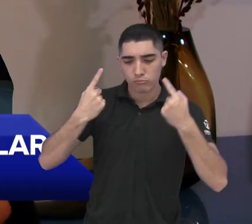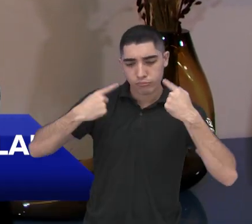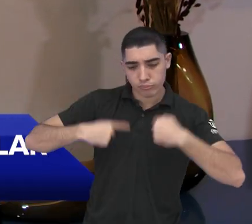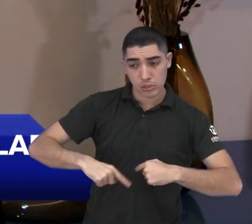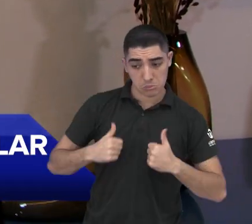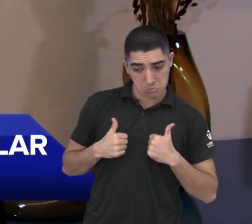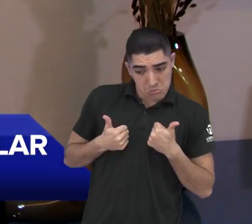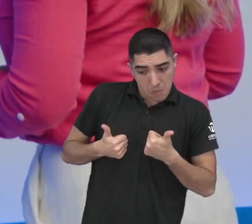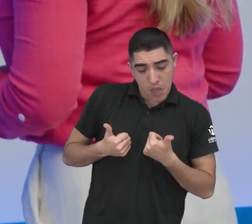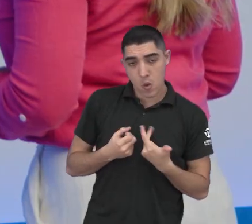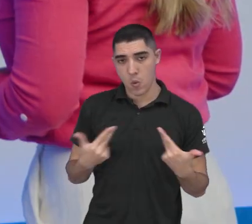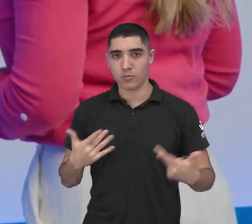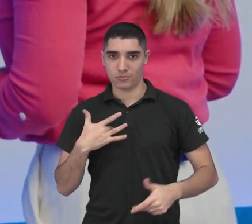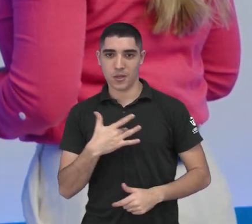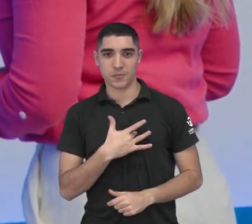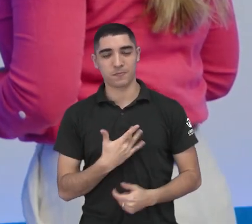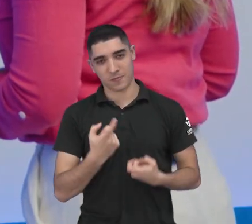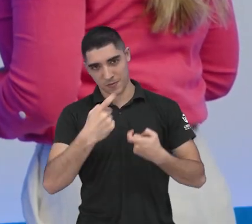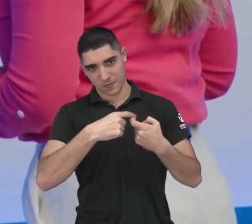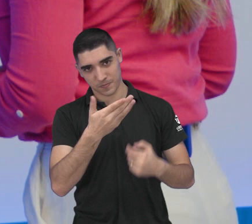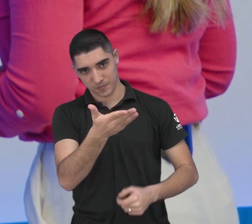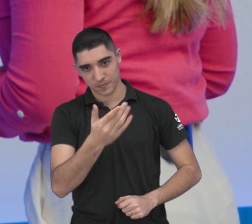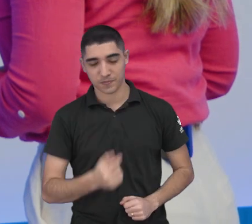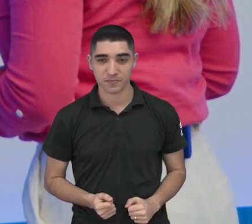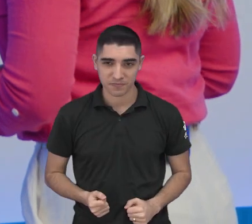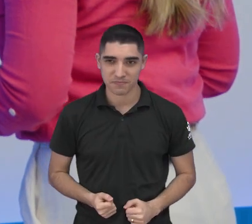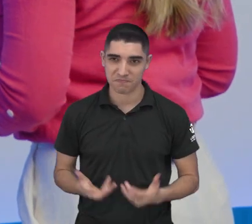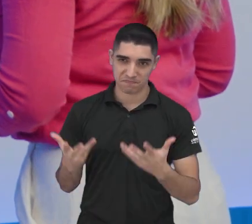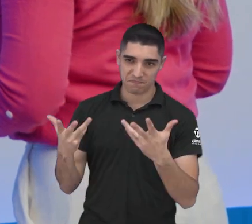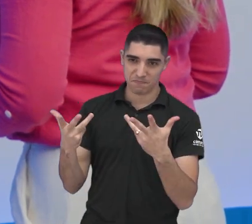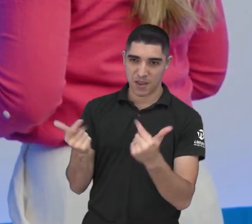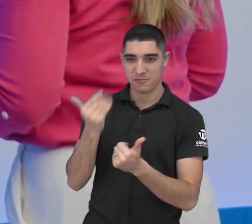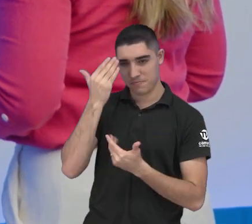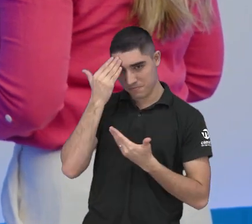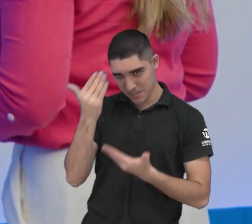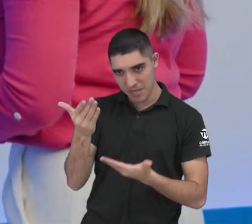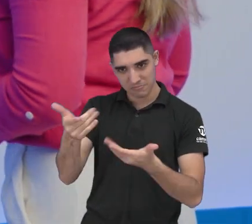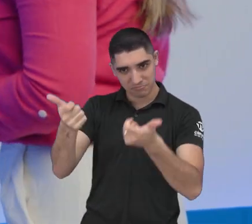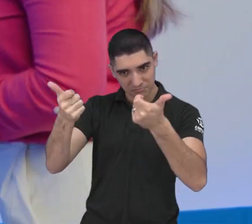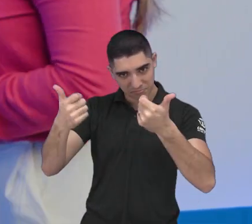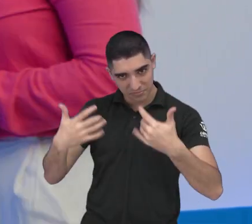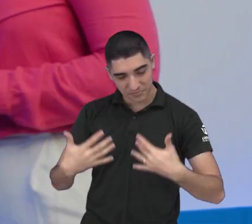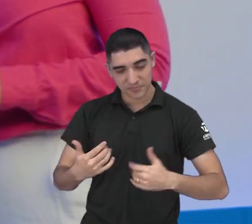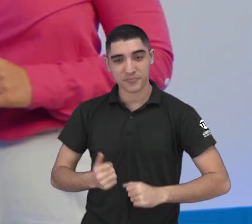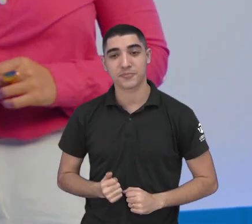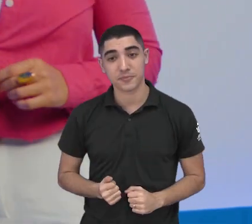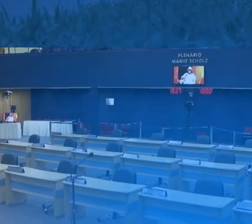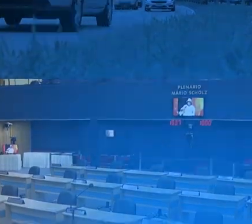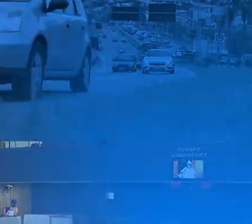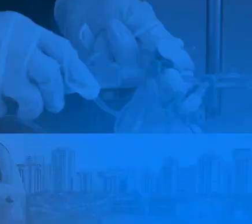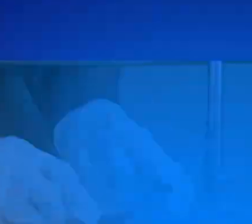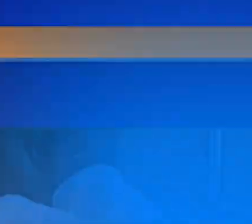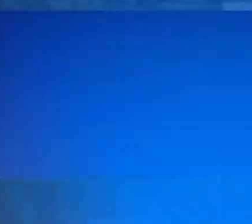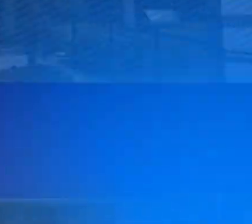saber qual a situação da sua saúde. Volto com você. Maravilha, Mavi. Muito obrigada, viu, pelas informações.